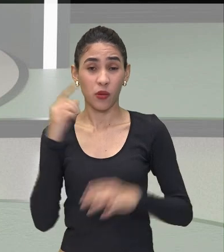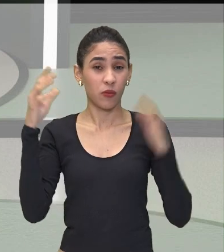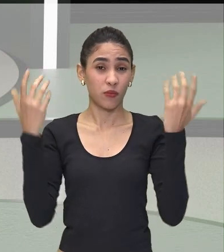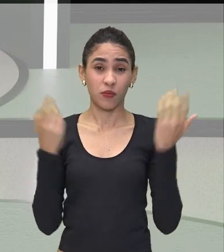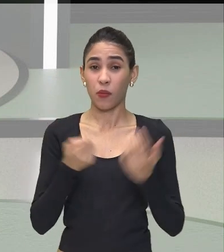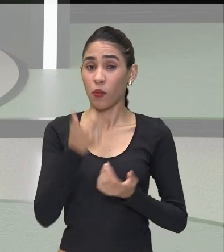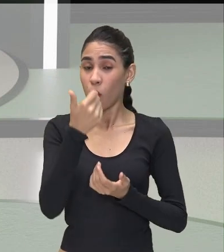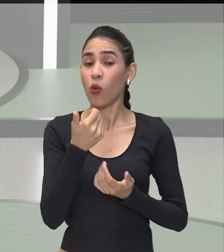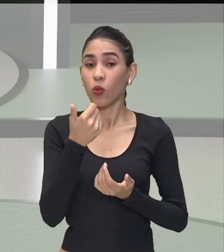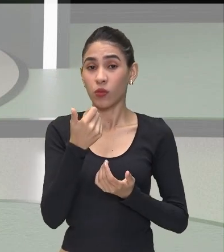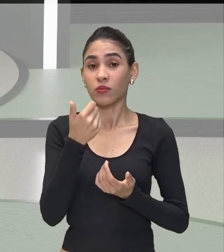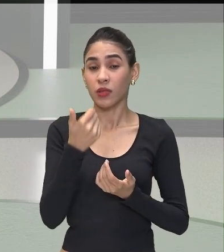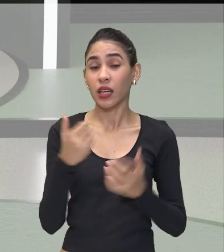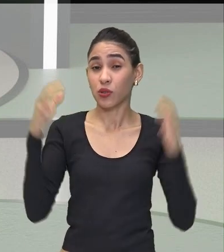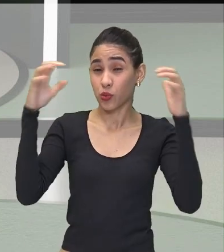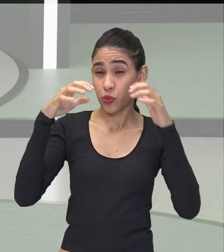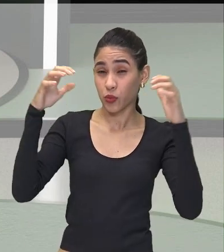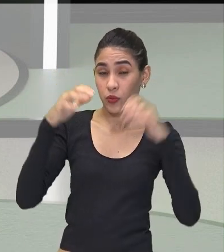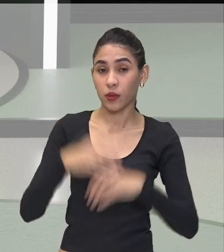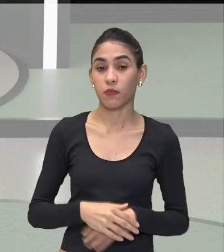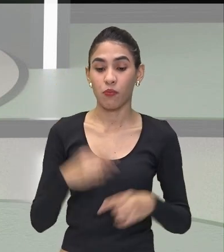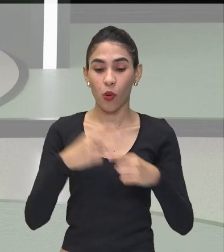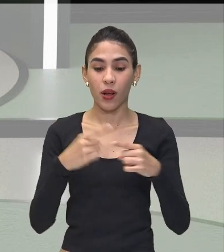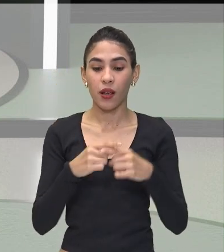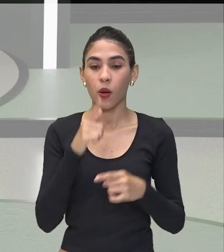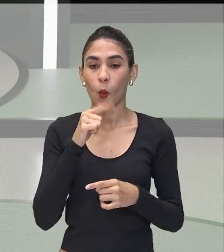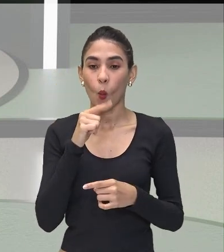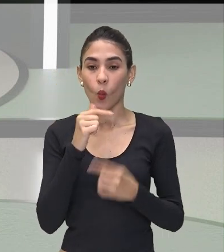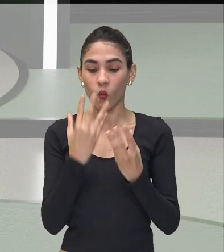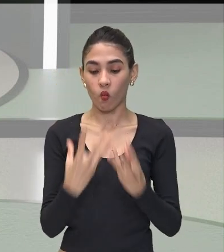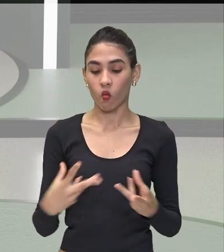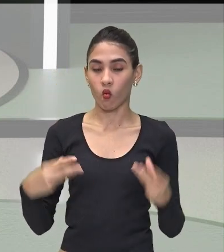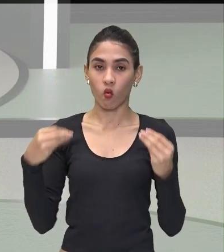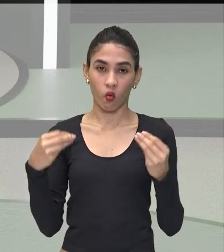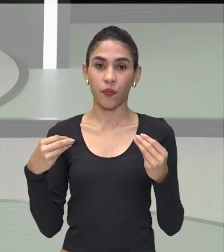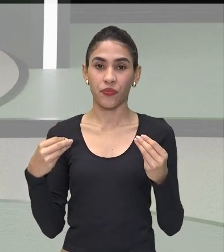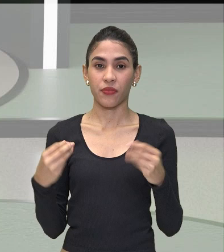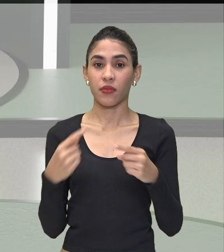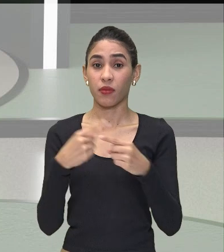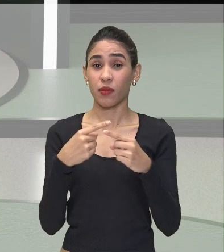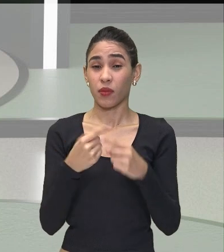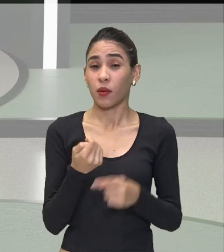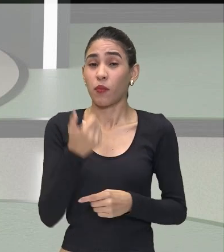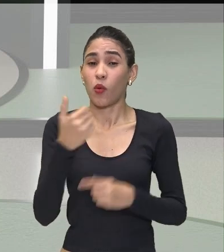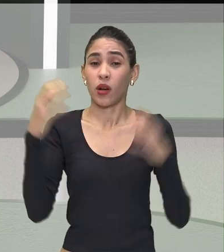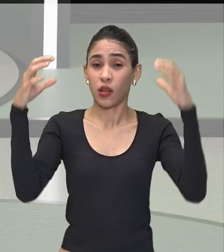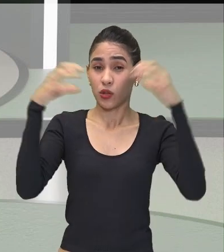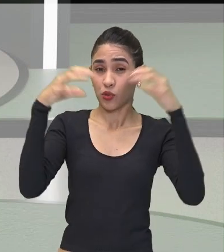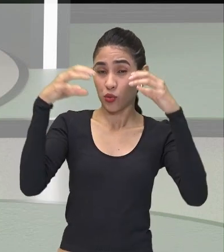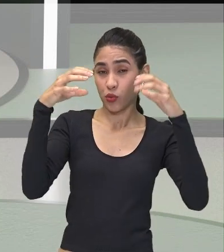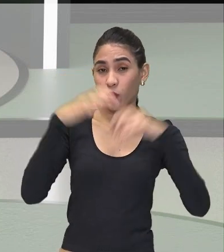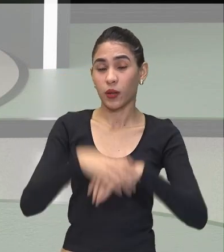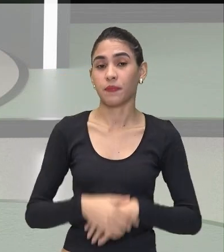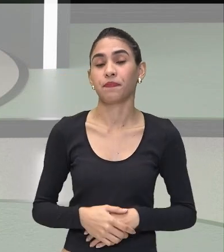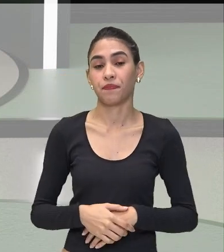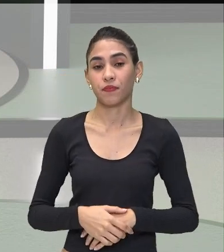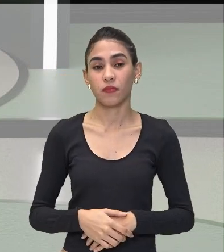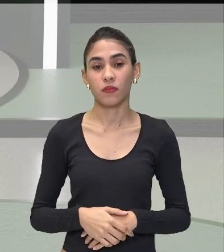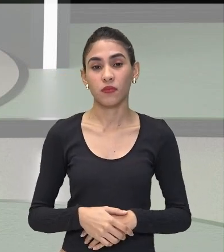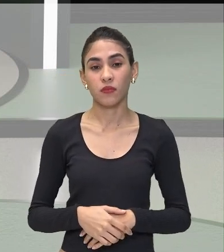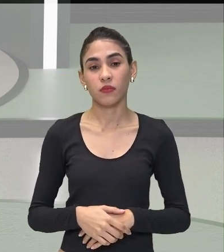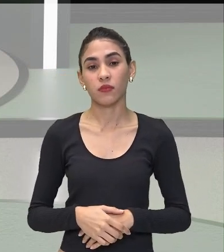Então devido A essa característica De ser seca Com pouca chuva E as chuvas São mais concentradas Em algumas regiões